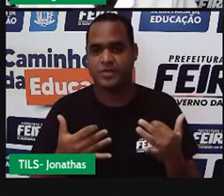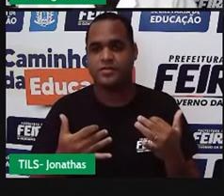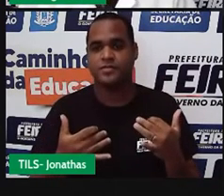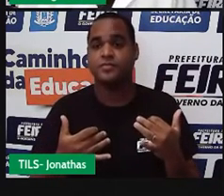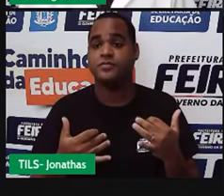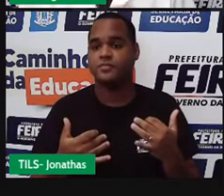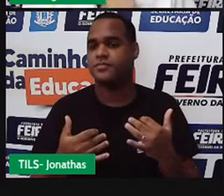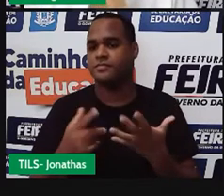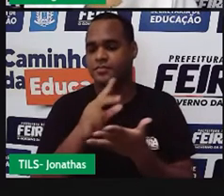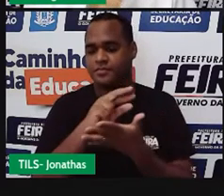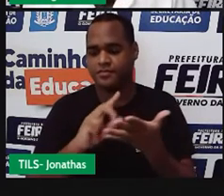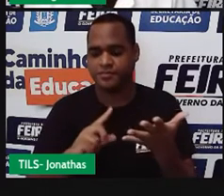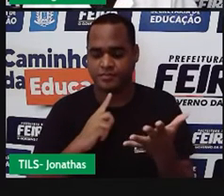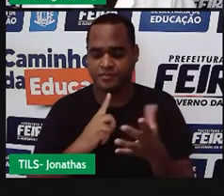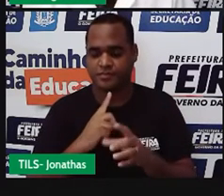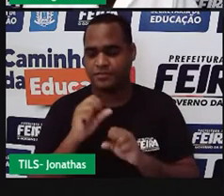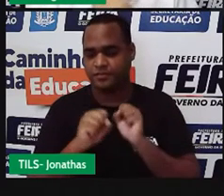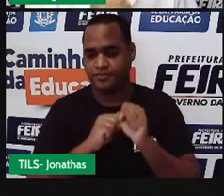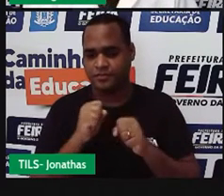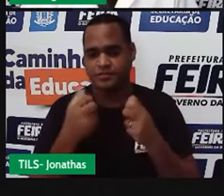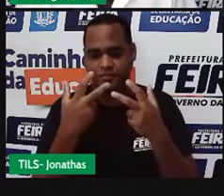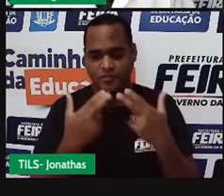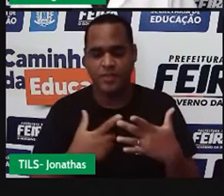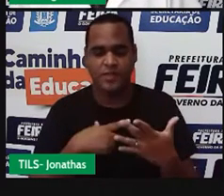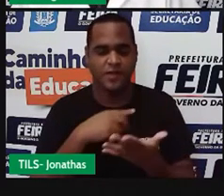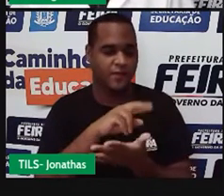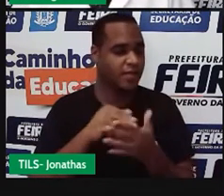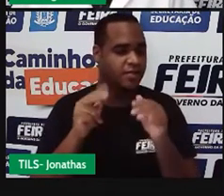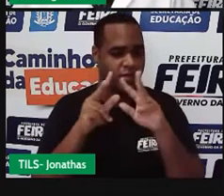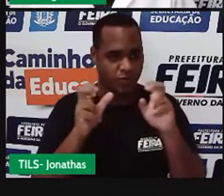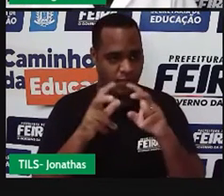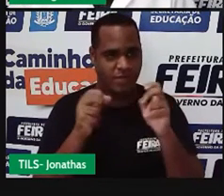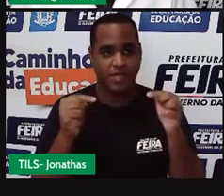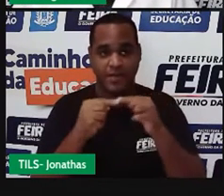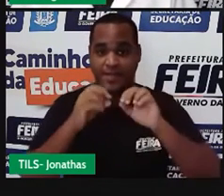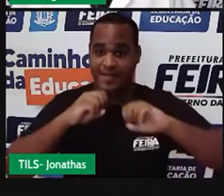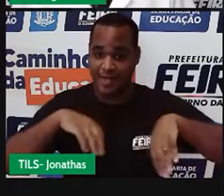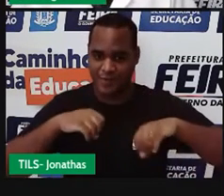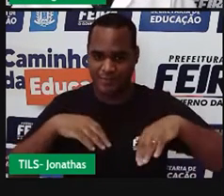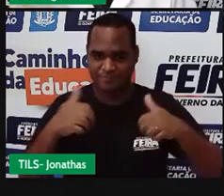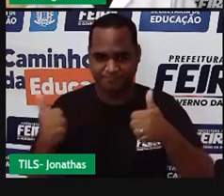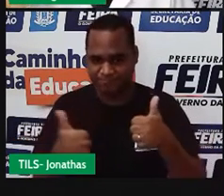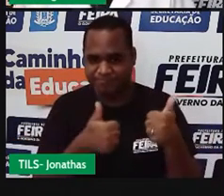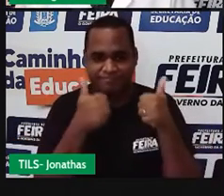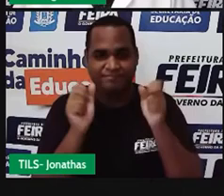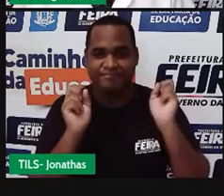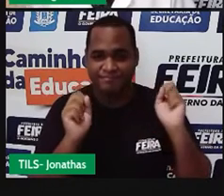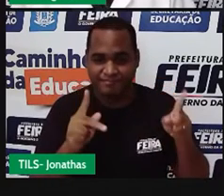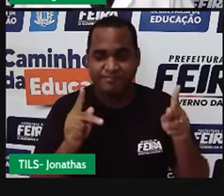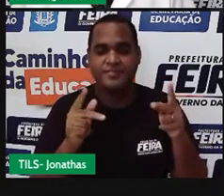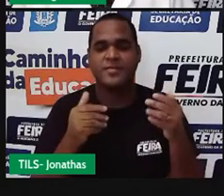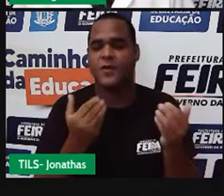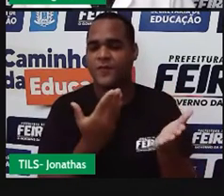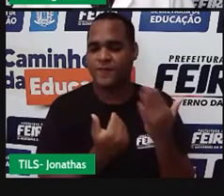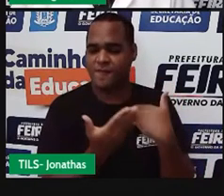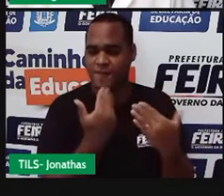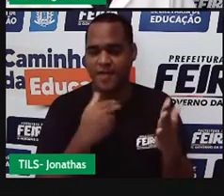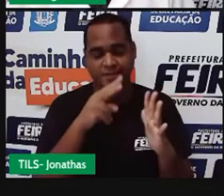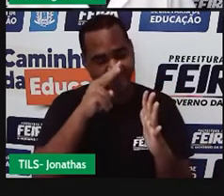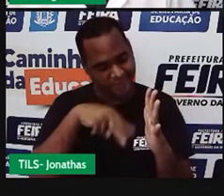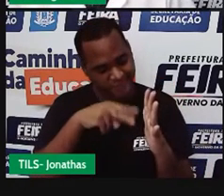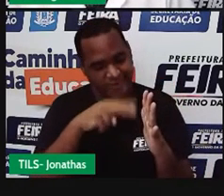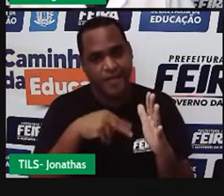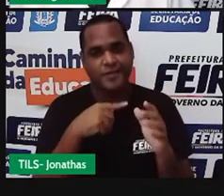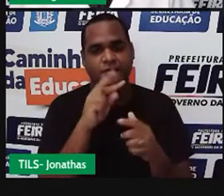assunto, o conteúdo, o tema dessa nossa aula. Valeu? Então, vamos lá, lendo a tirinha.